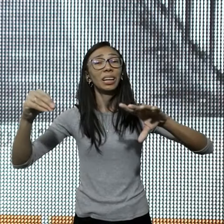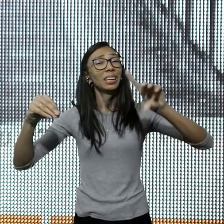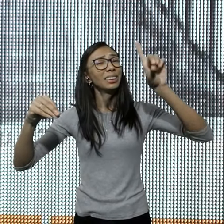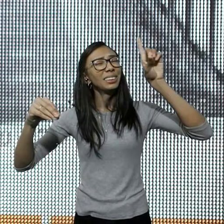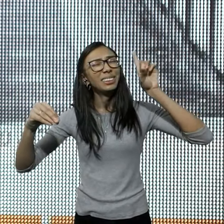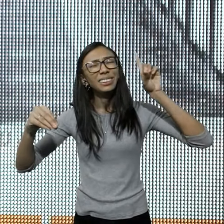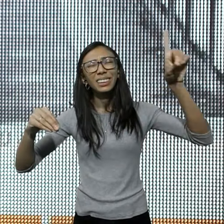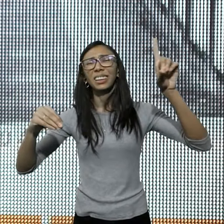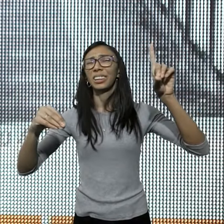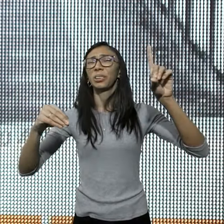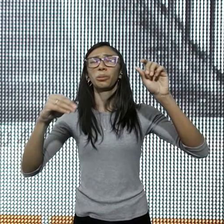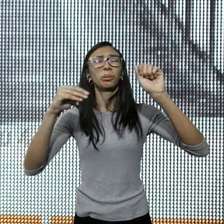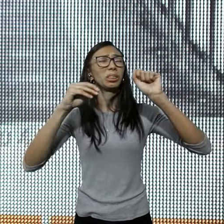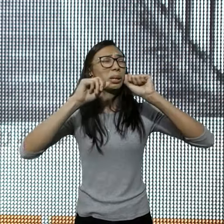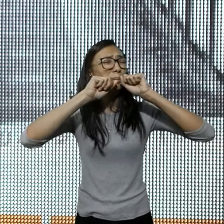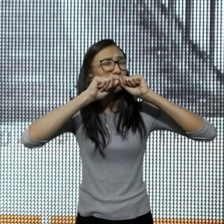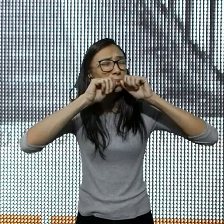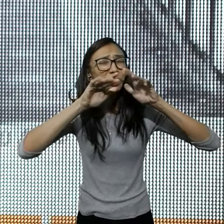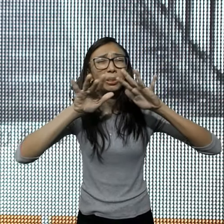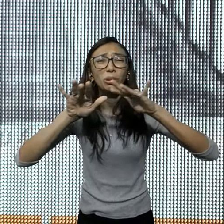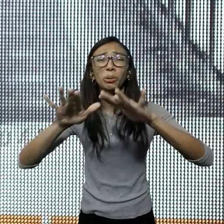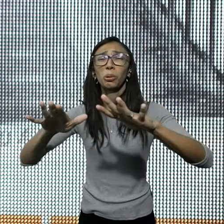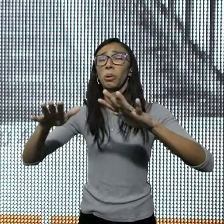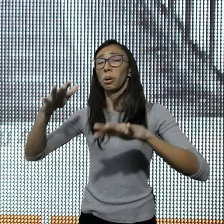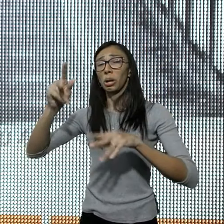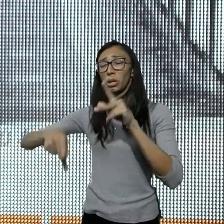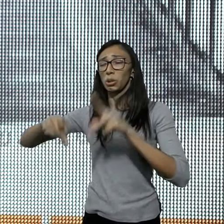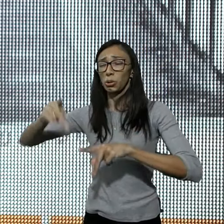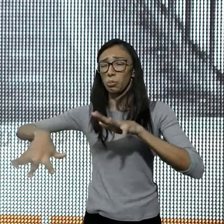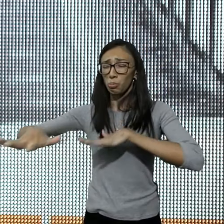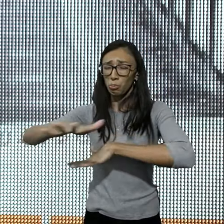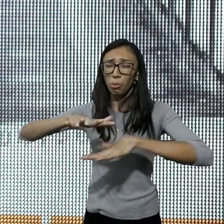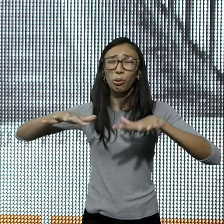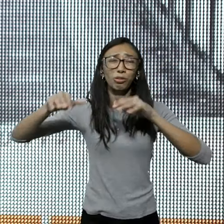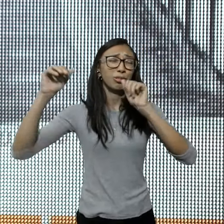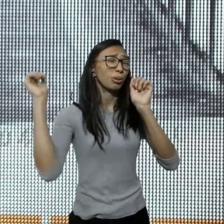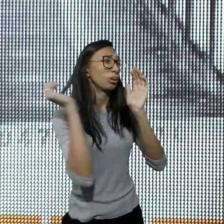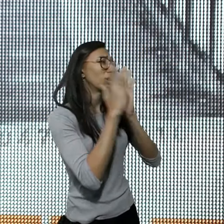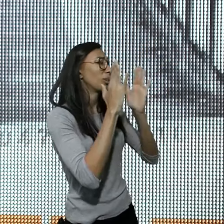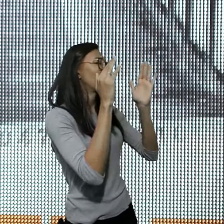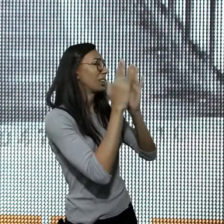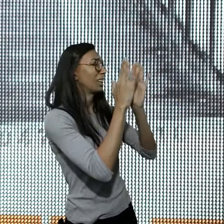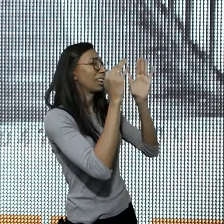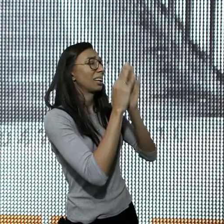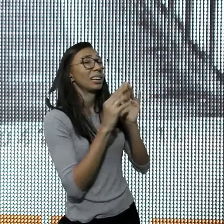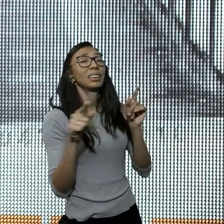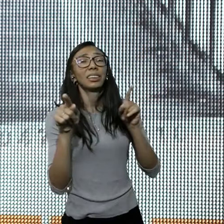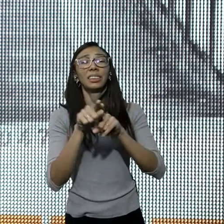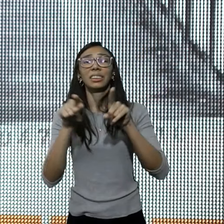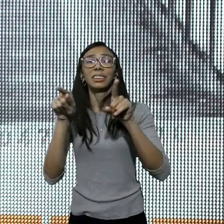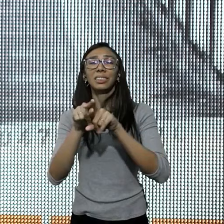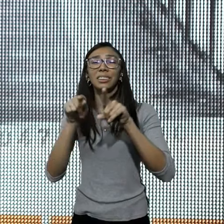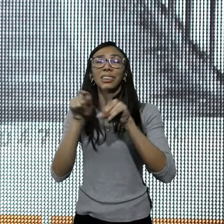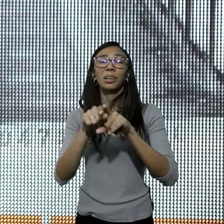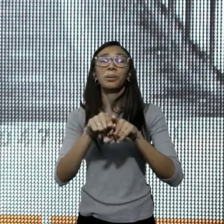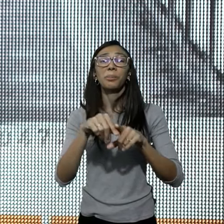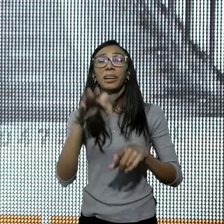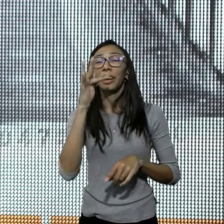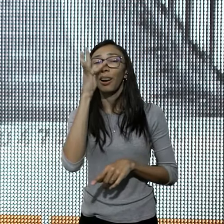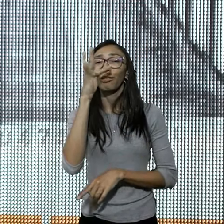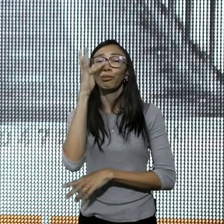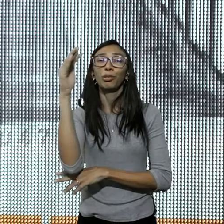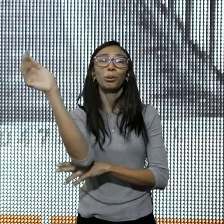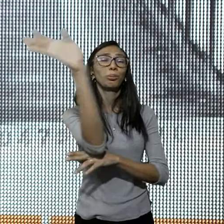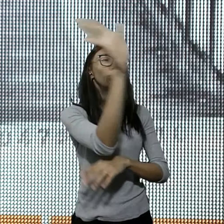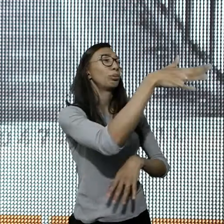multidão, que clamou, alzana, nas alturas, e ali, estendeu os ramos, para que Jesus, fosse aclamado, nos portões,